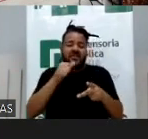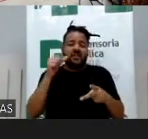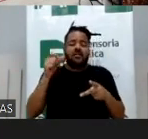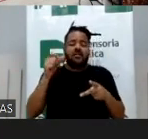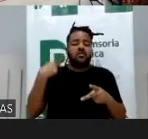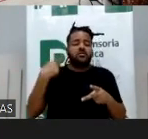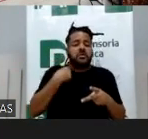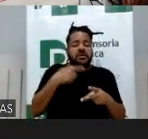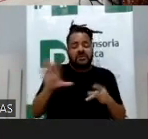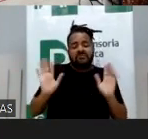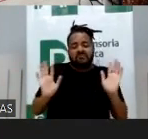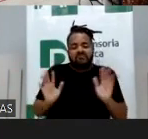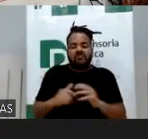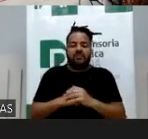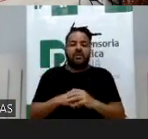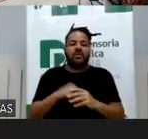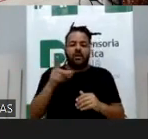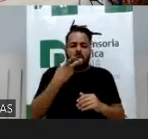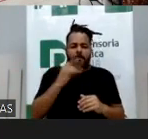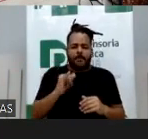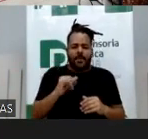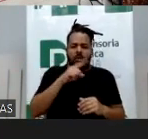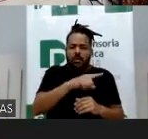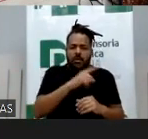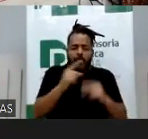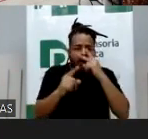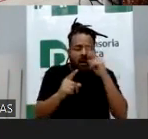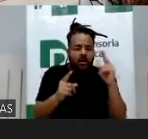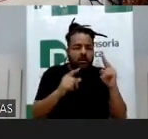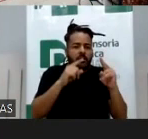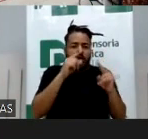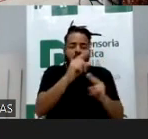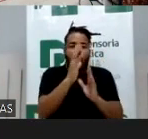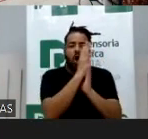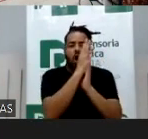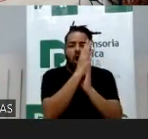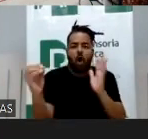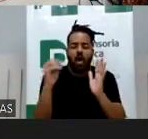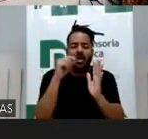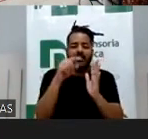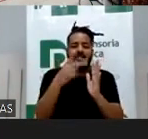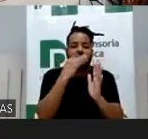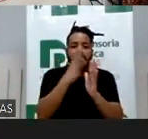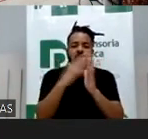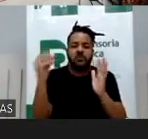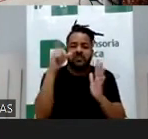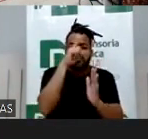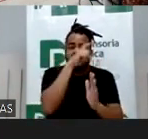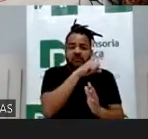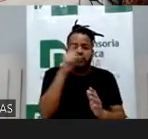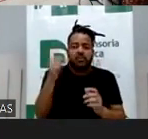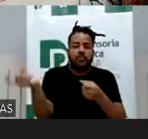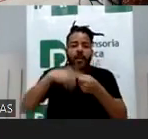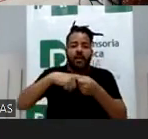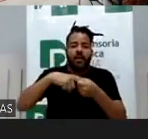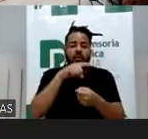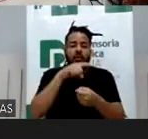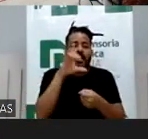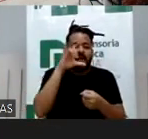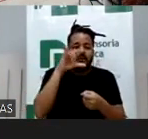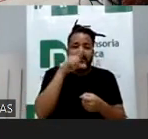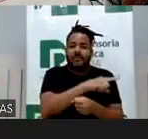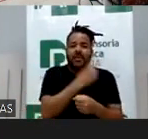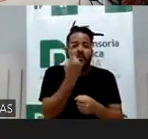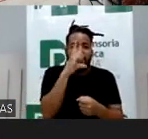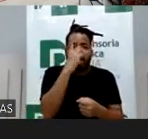E aí, meu pai foi alvo de golpe. Plonaram o perfil de meu pai e foi dificílimo pra recuperar, sabe por quê? Porque ele não tinha nenhuma